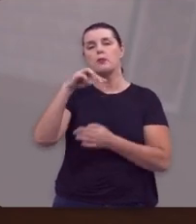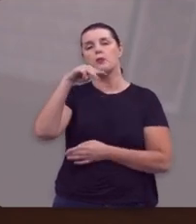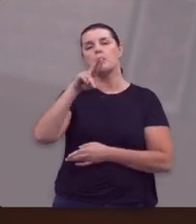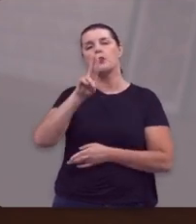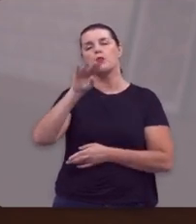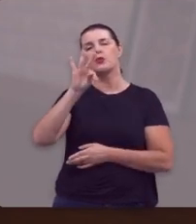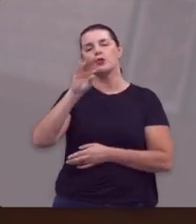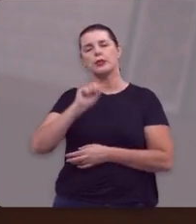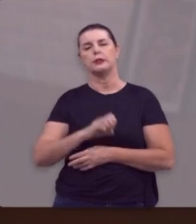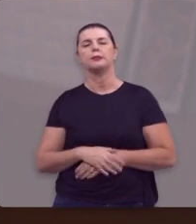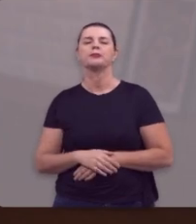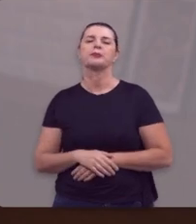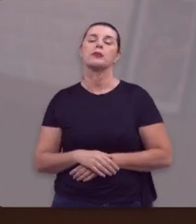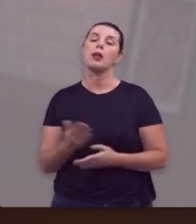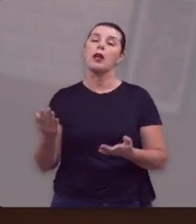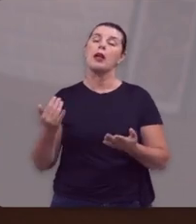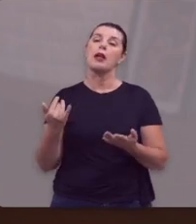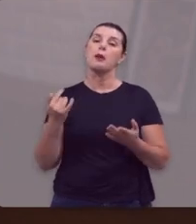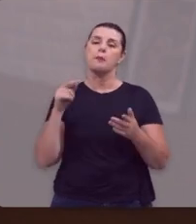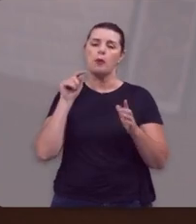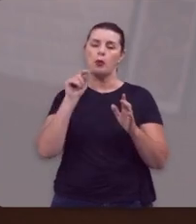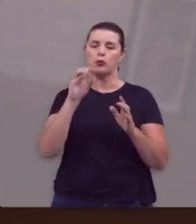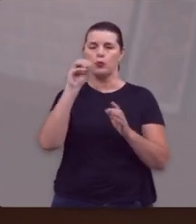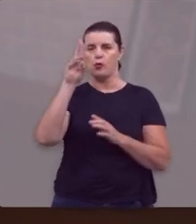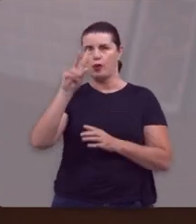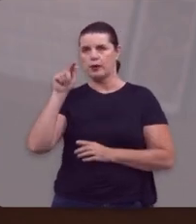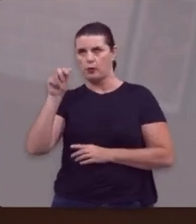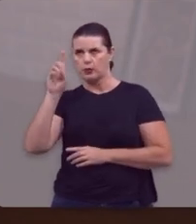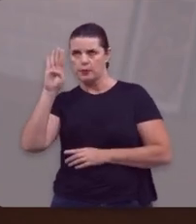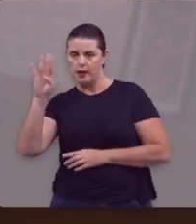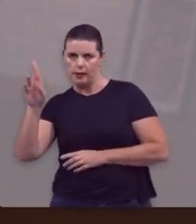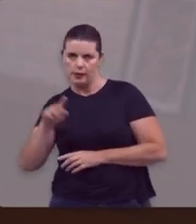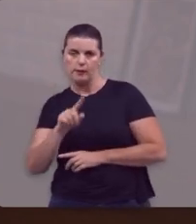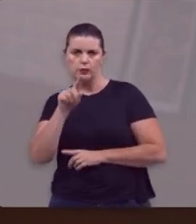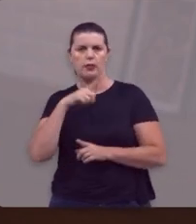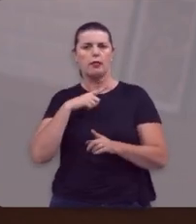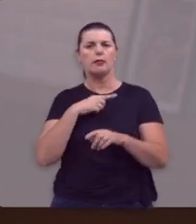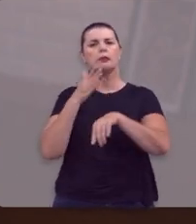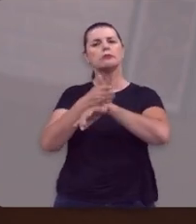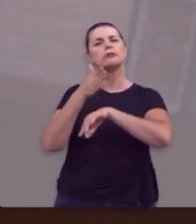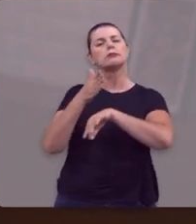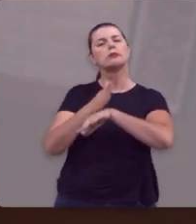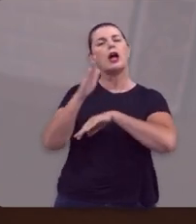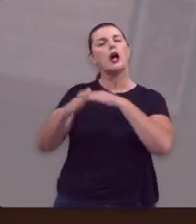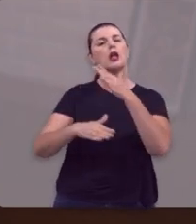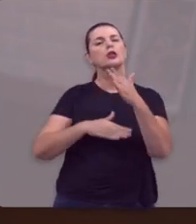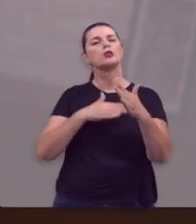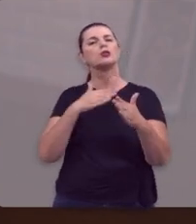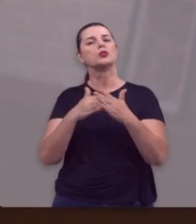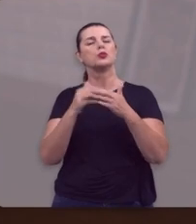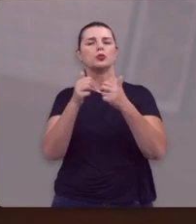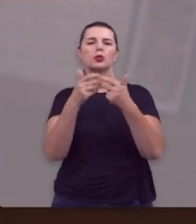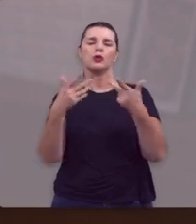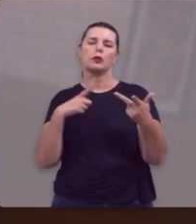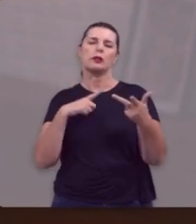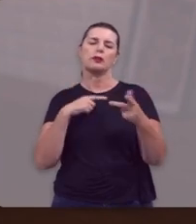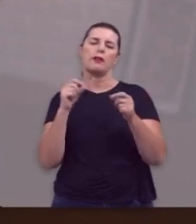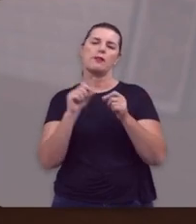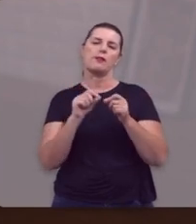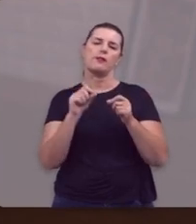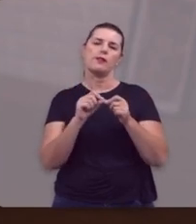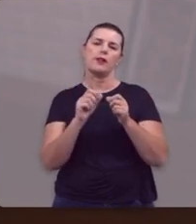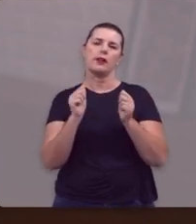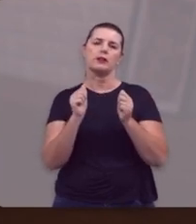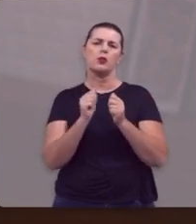comunicação. A IPB Multi está aparecendo também aí na tela o endereço para você multi.ipb.org.br